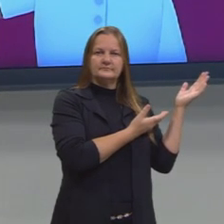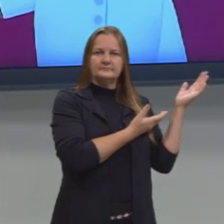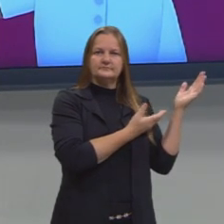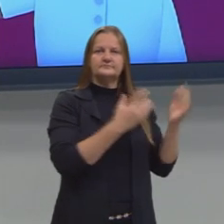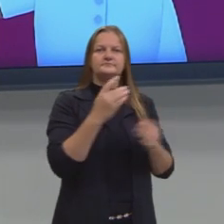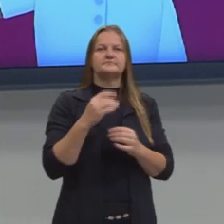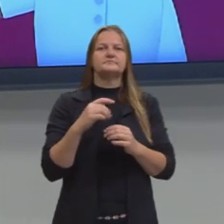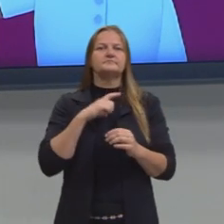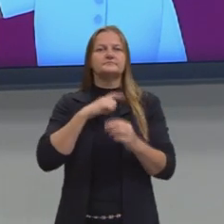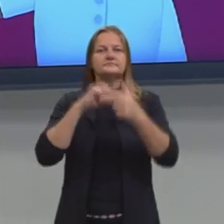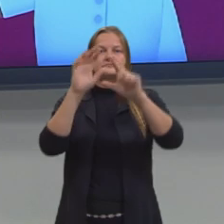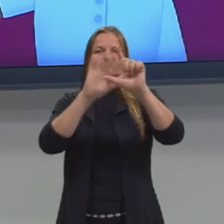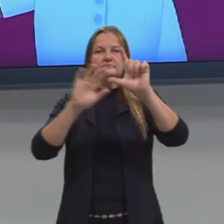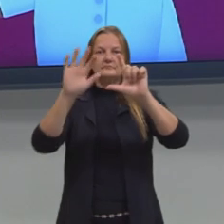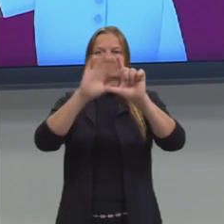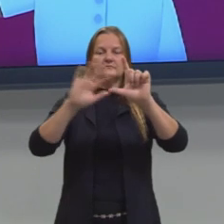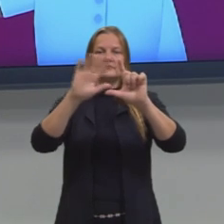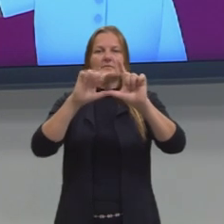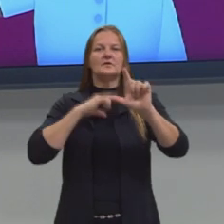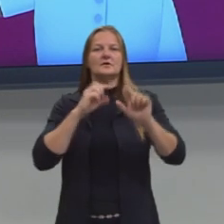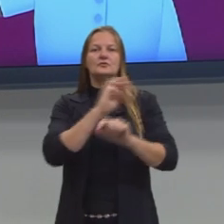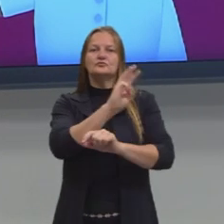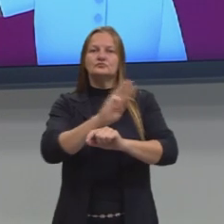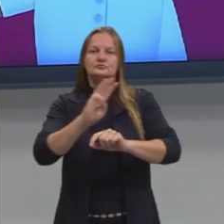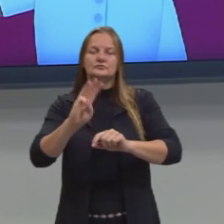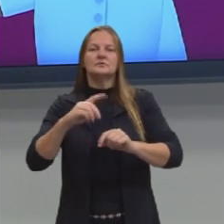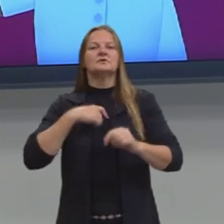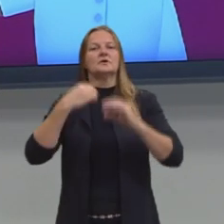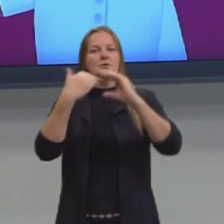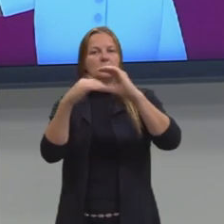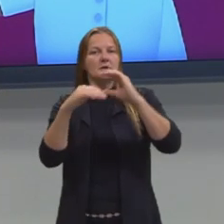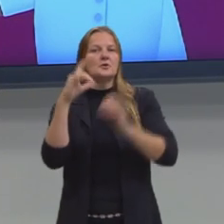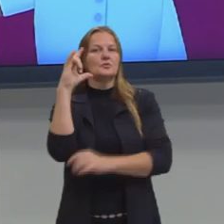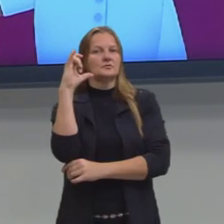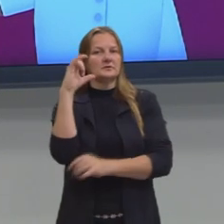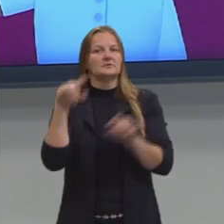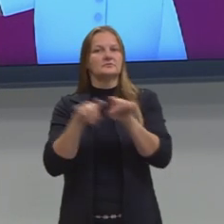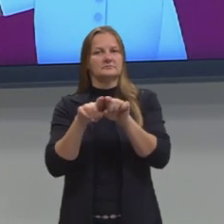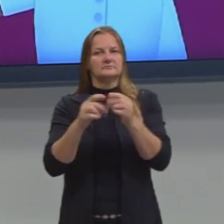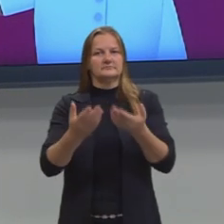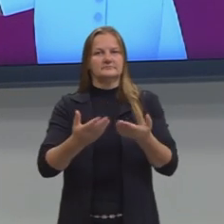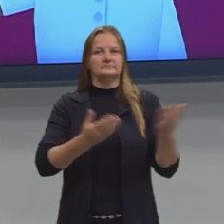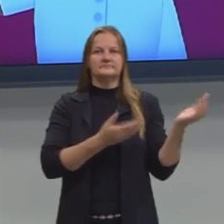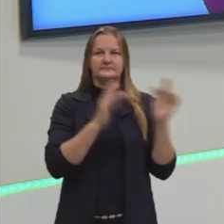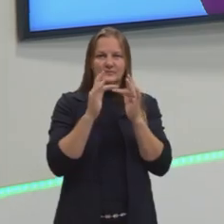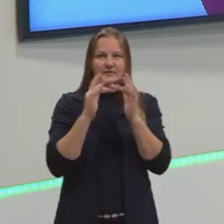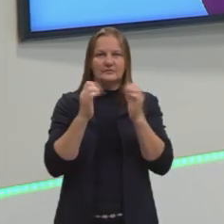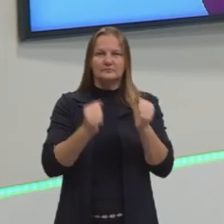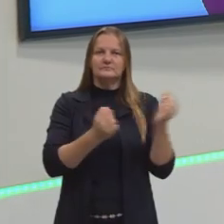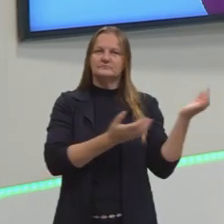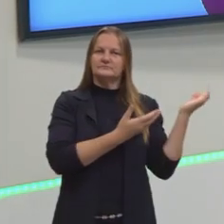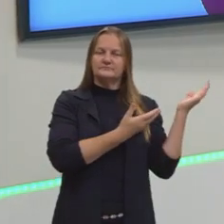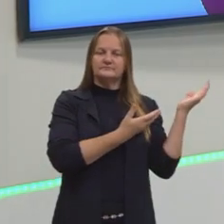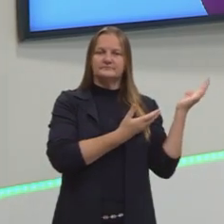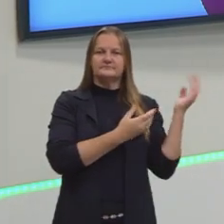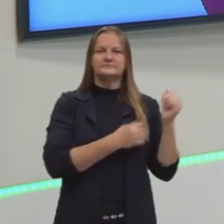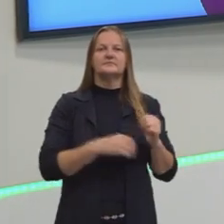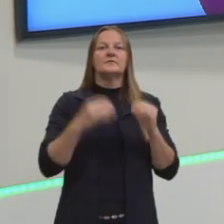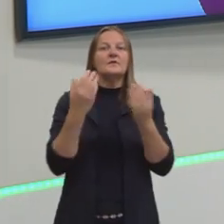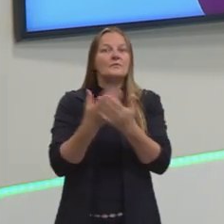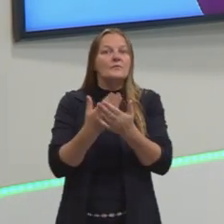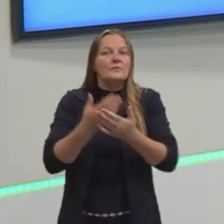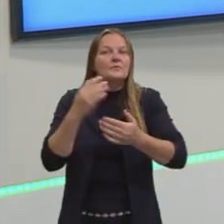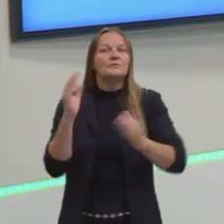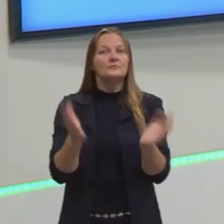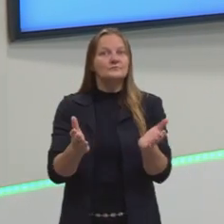agregador de links. Ao lado tem o meu e-mail e meu Instagram. Então, vamos começar a aula de hoje.